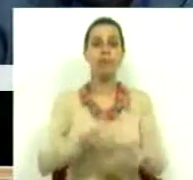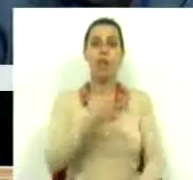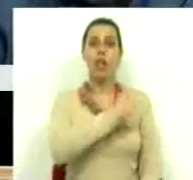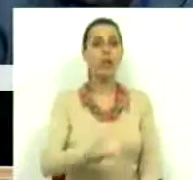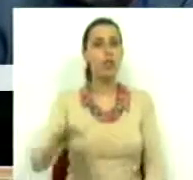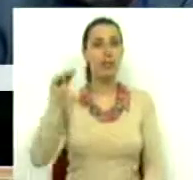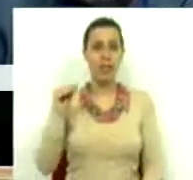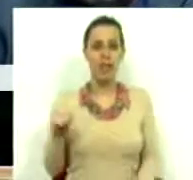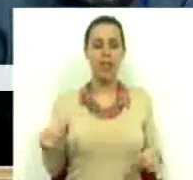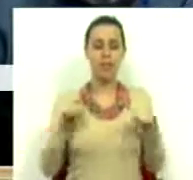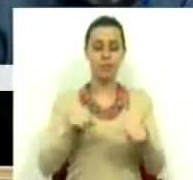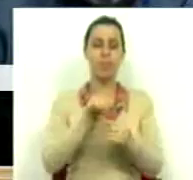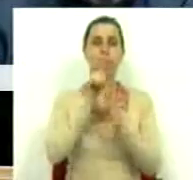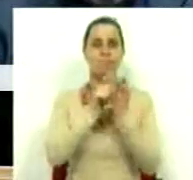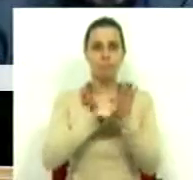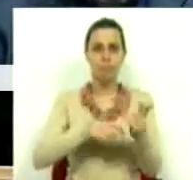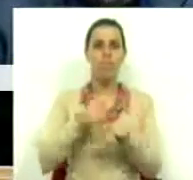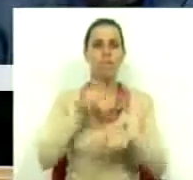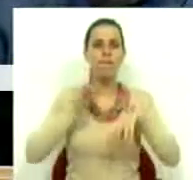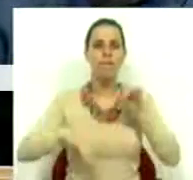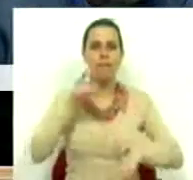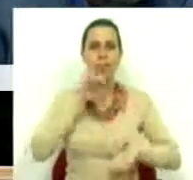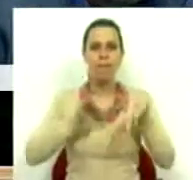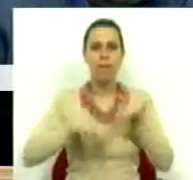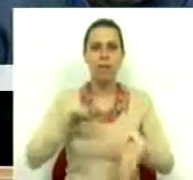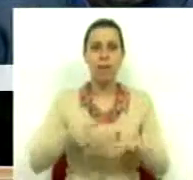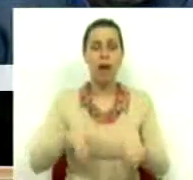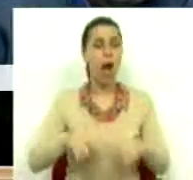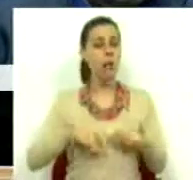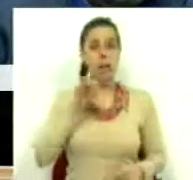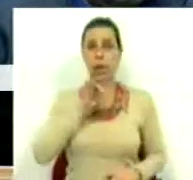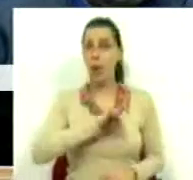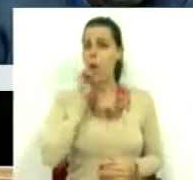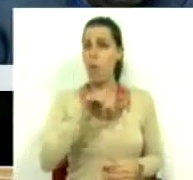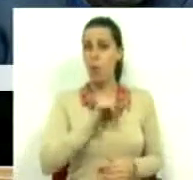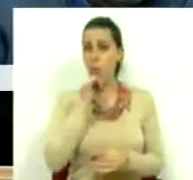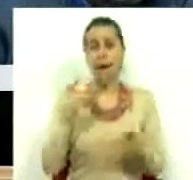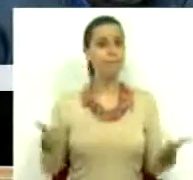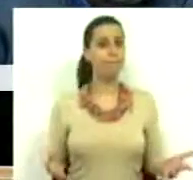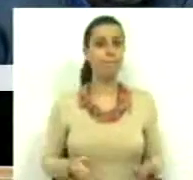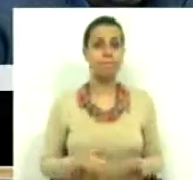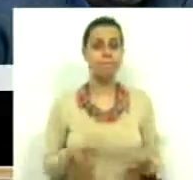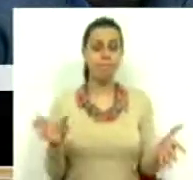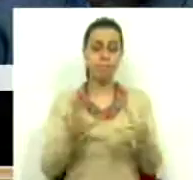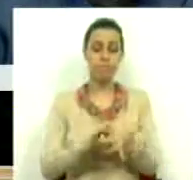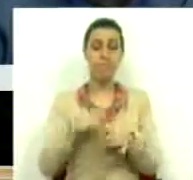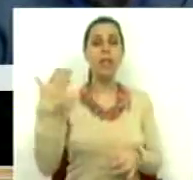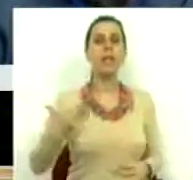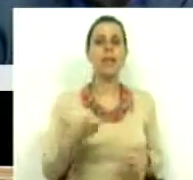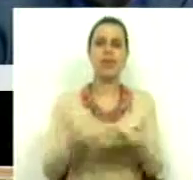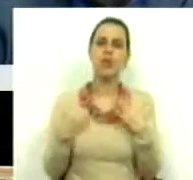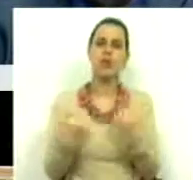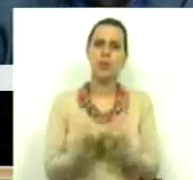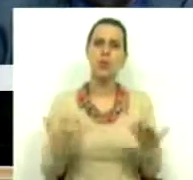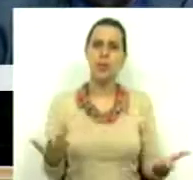2010 eram anotadas estas irregularidades inaceitáveis no respeito tanto a direitos